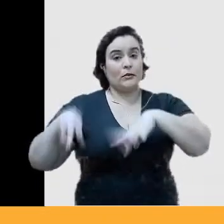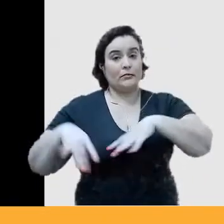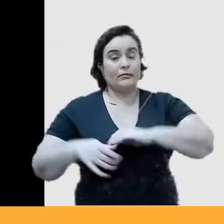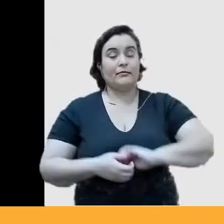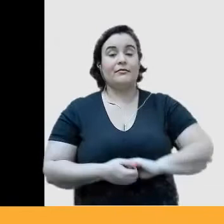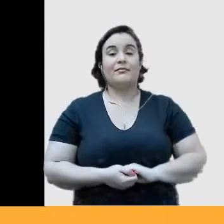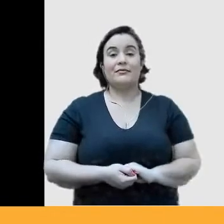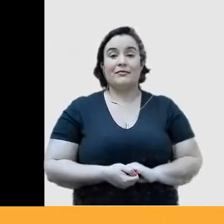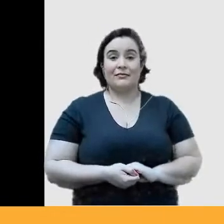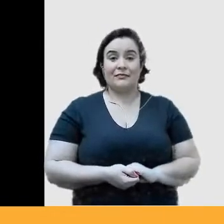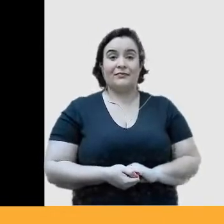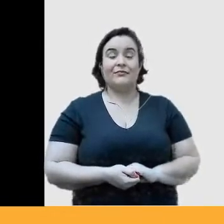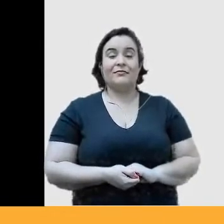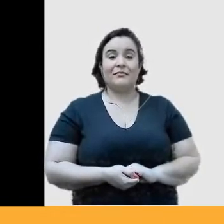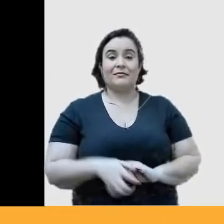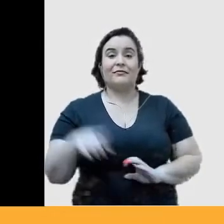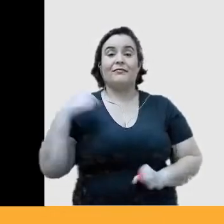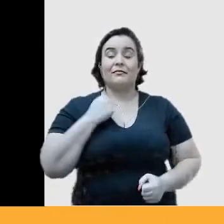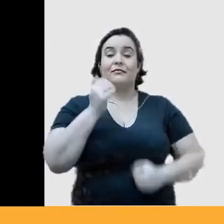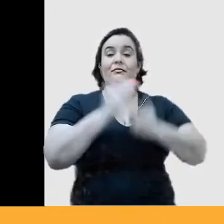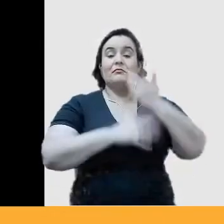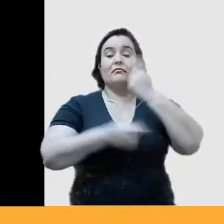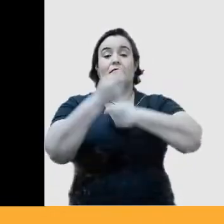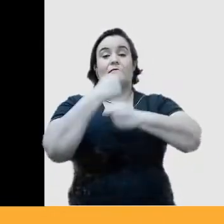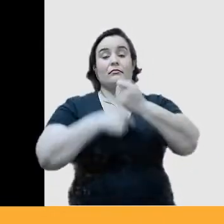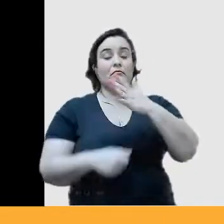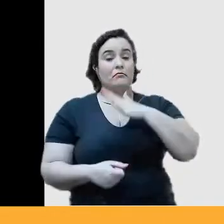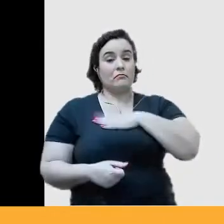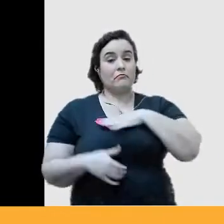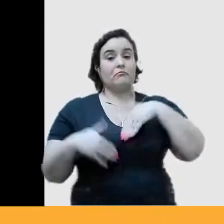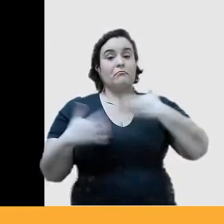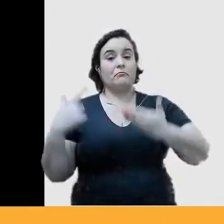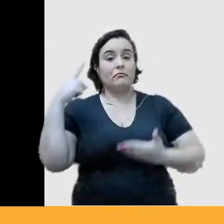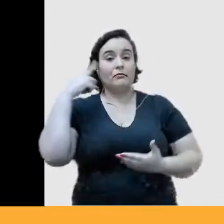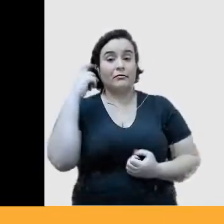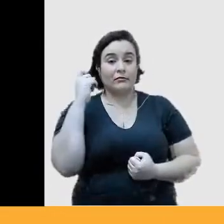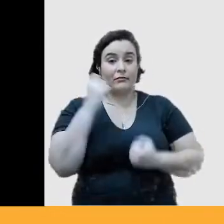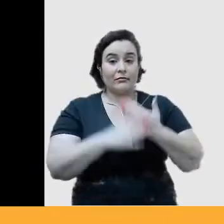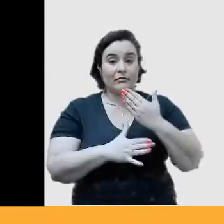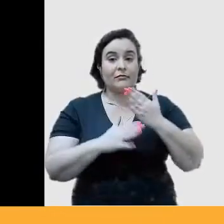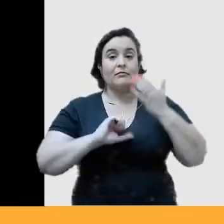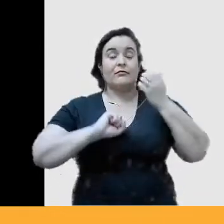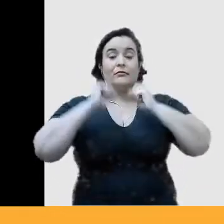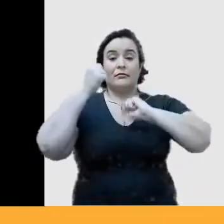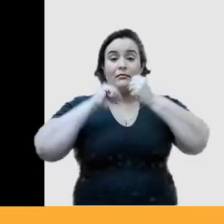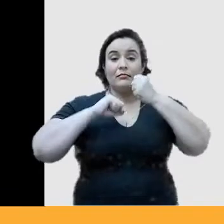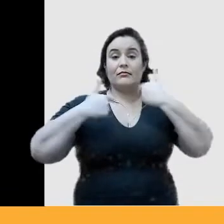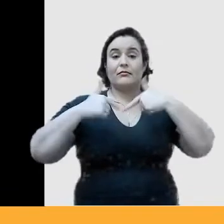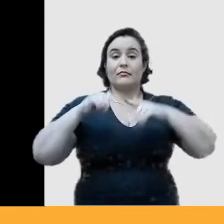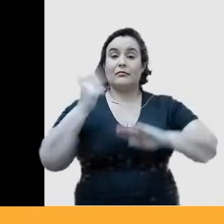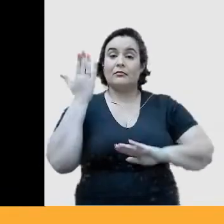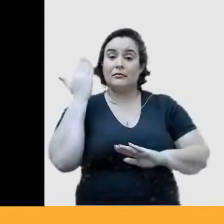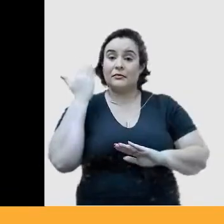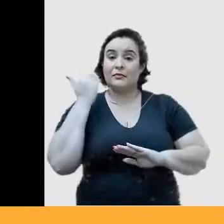um negócio para mim e criei uma empresa que trabalhava com